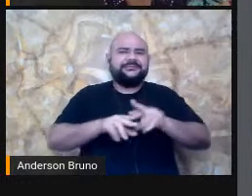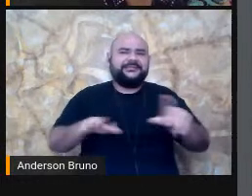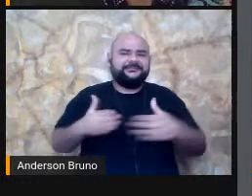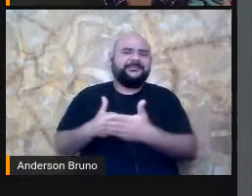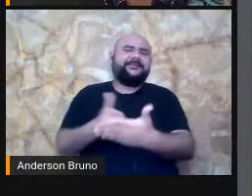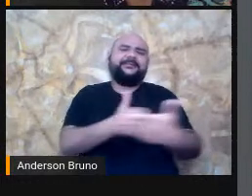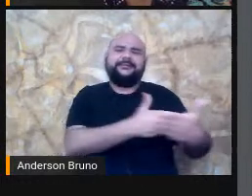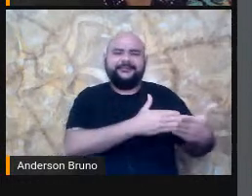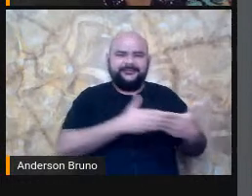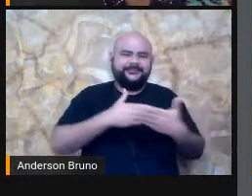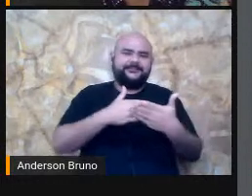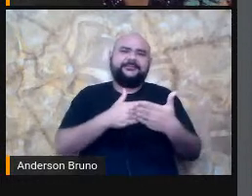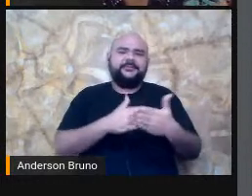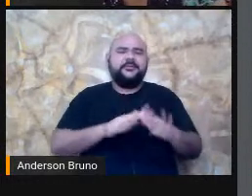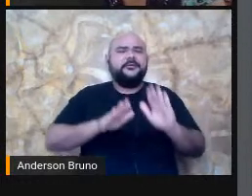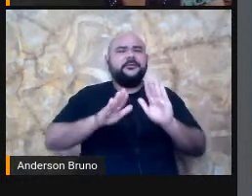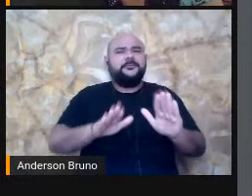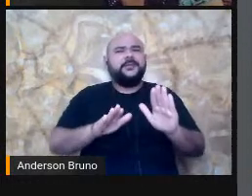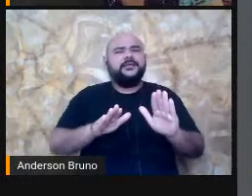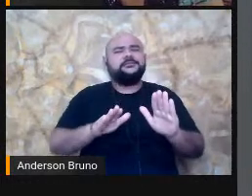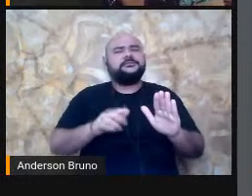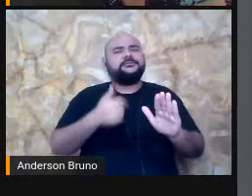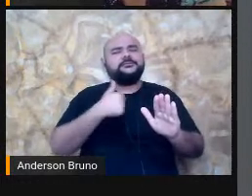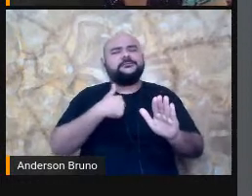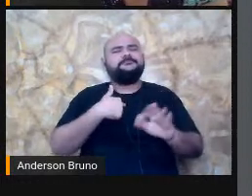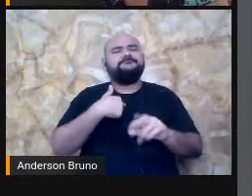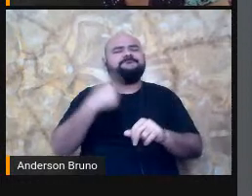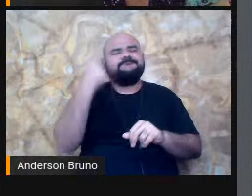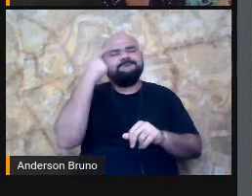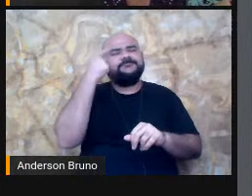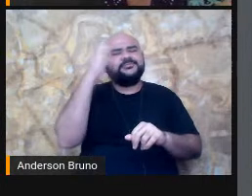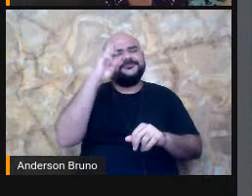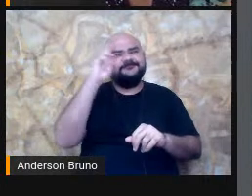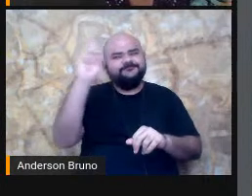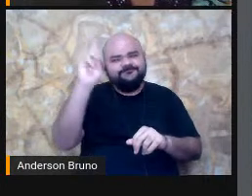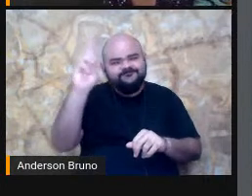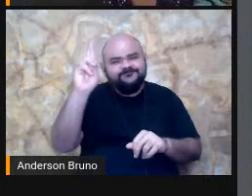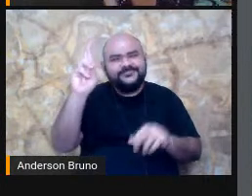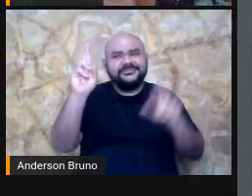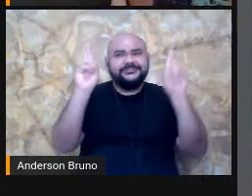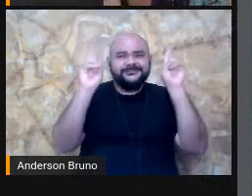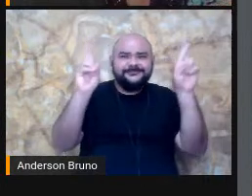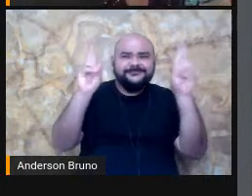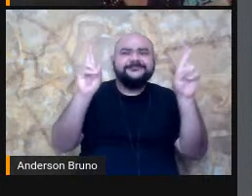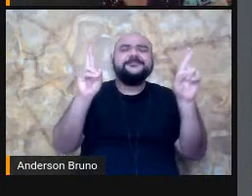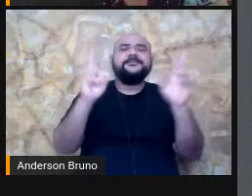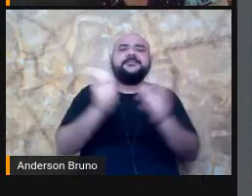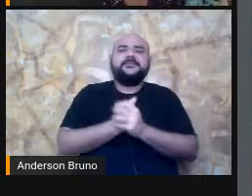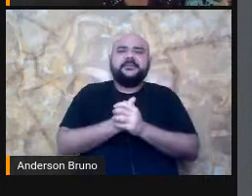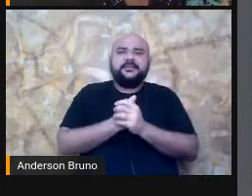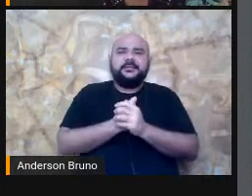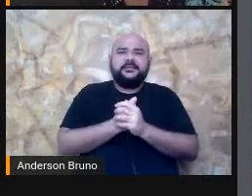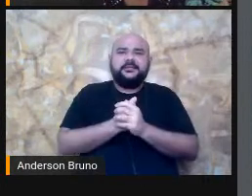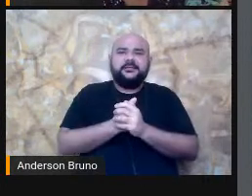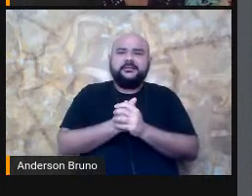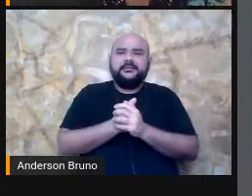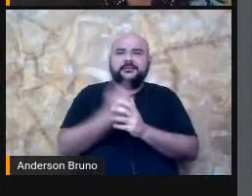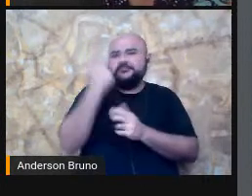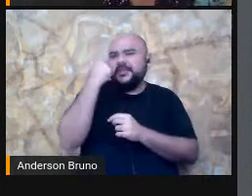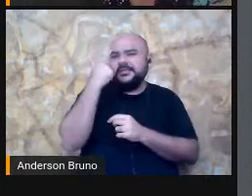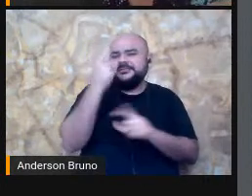crença Muito Grande Que nós Temos Uma Uma sociedade Muito potente